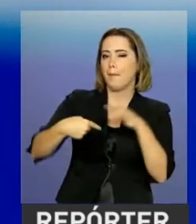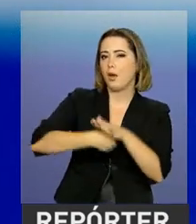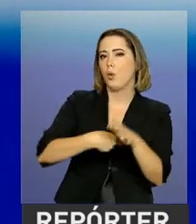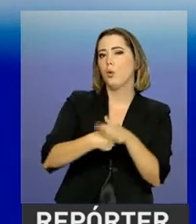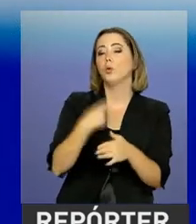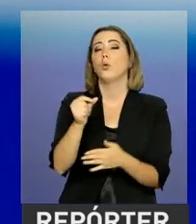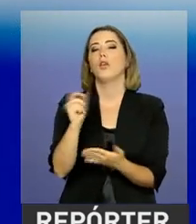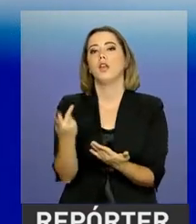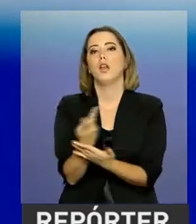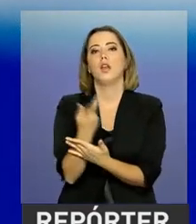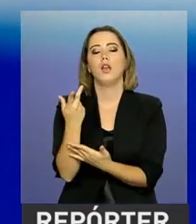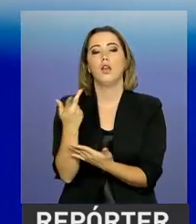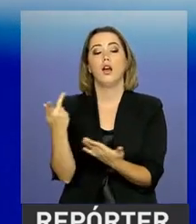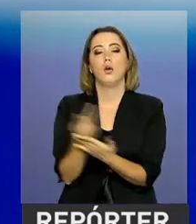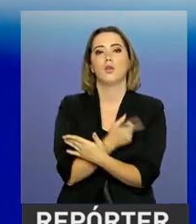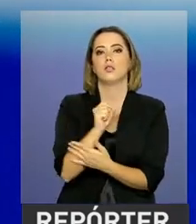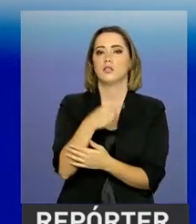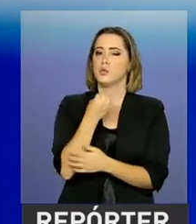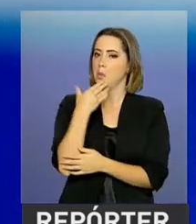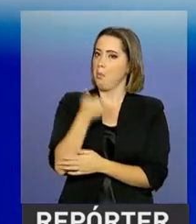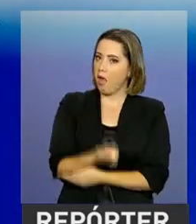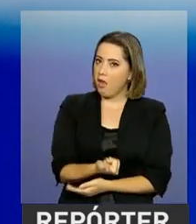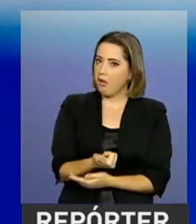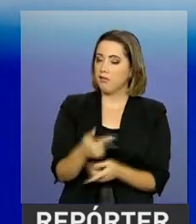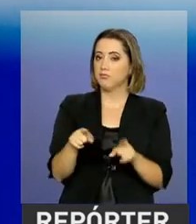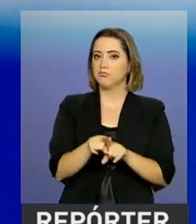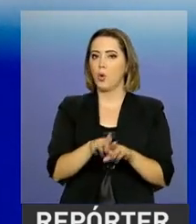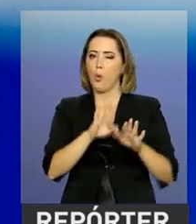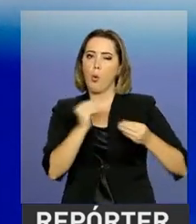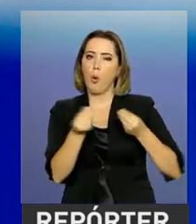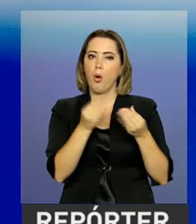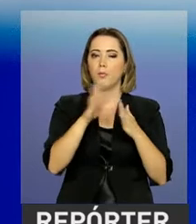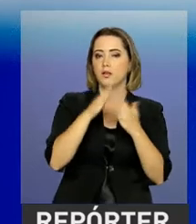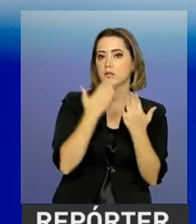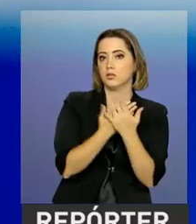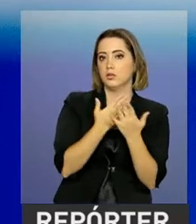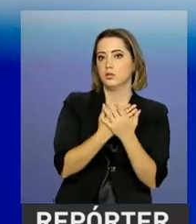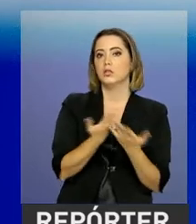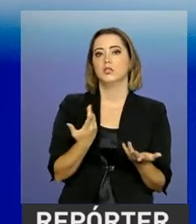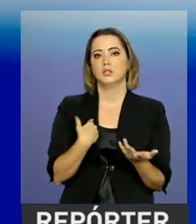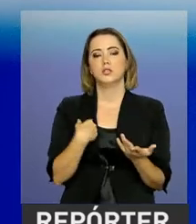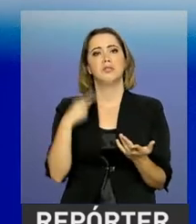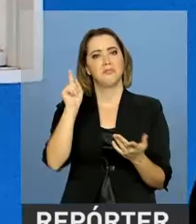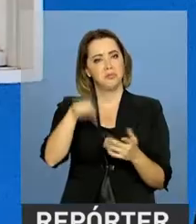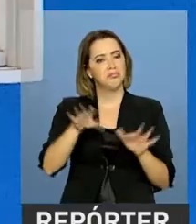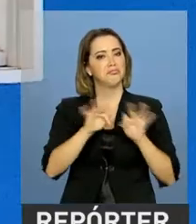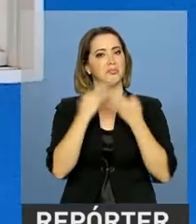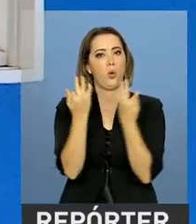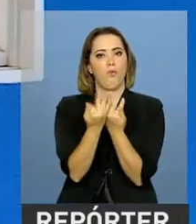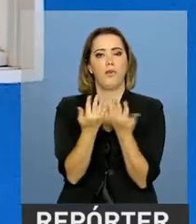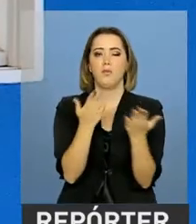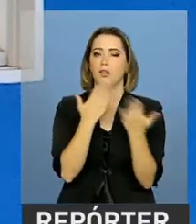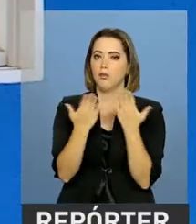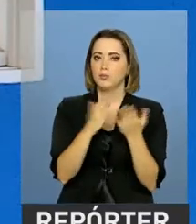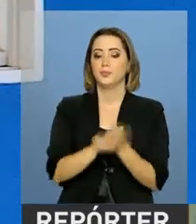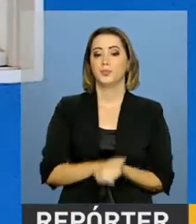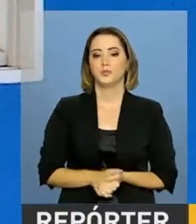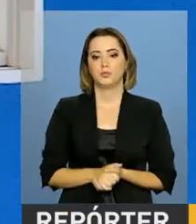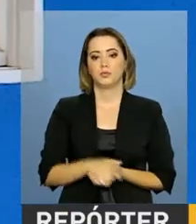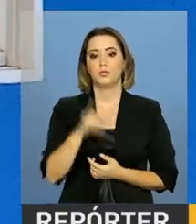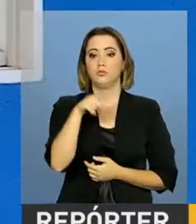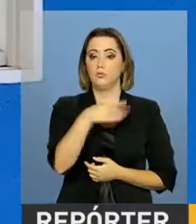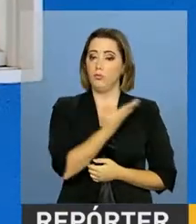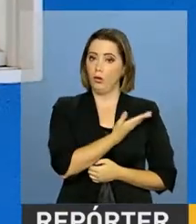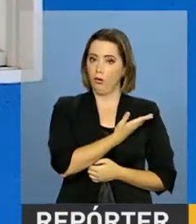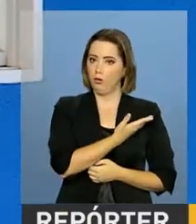casa, se eu estou bem, se eu fui para a escola. Isso é muito bom, porque eles perguntam assim, gente tipo família mesmo. É uma pessoa que está crescendo, ela está em